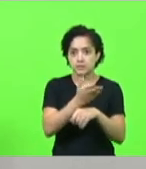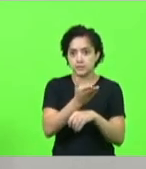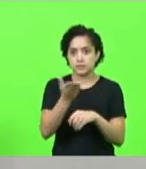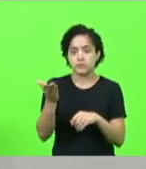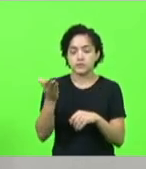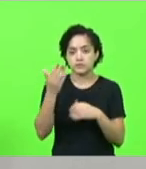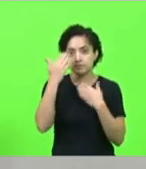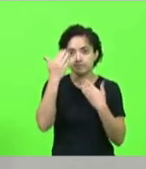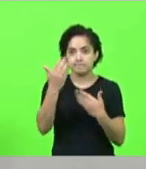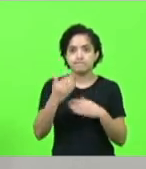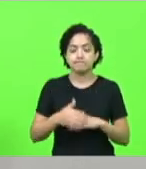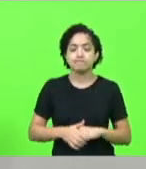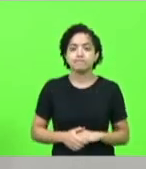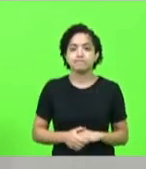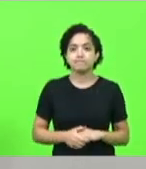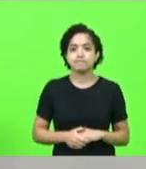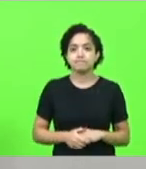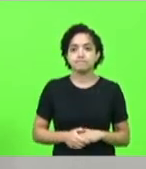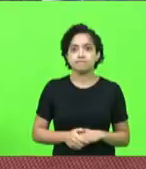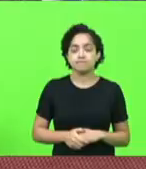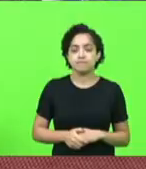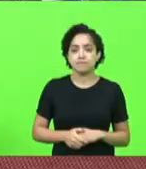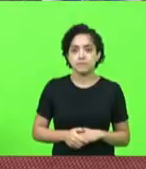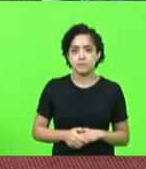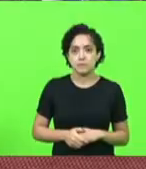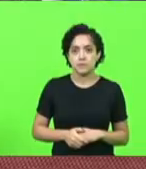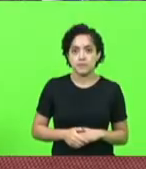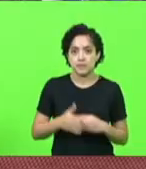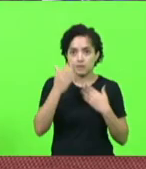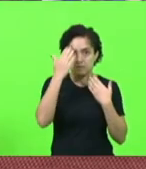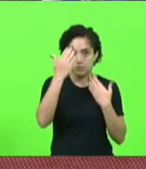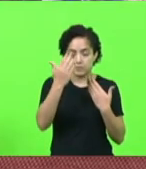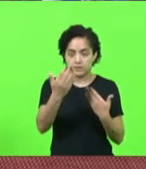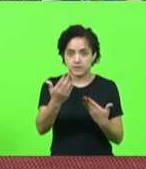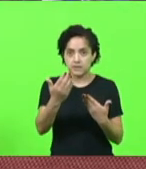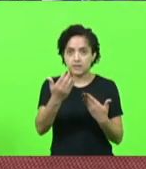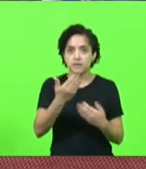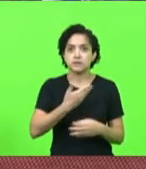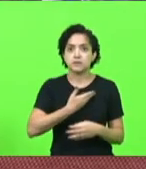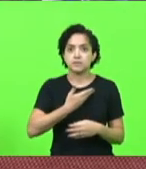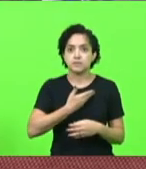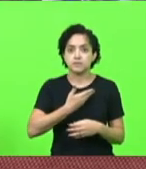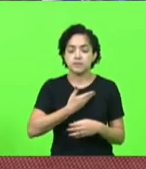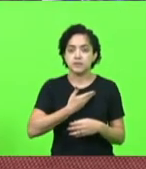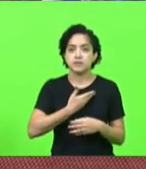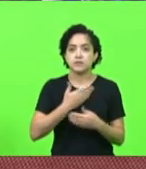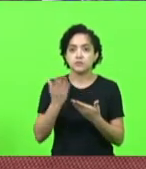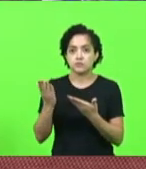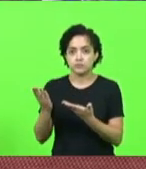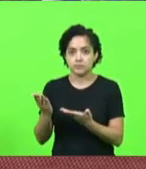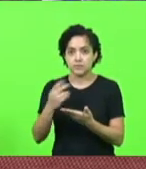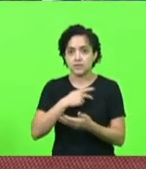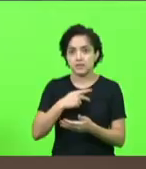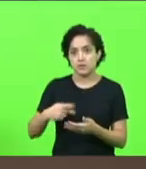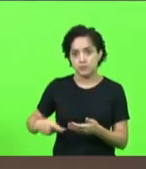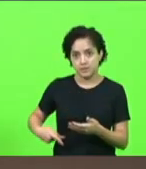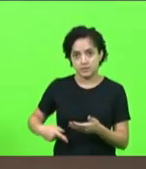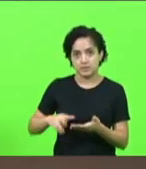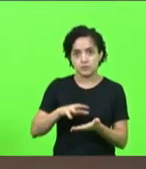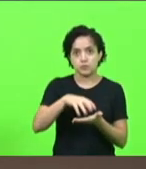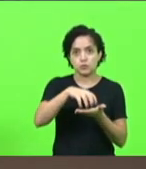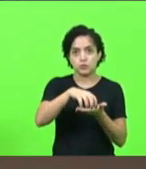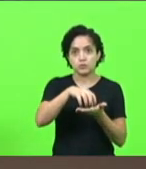muito obrigado muito obrigado ao nobre amigo Luiz Carlos Floriani que é o presidente do conselho de